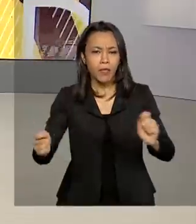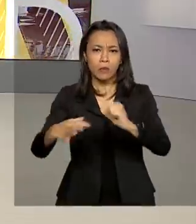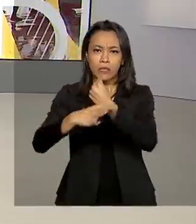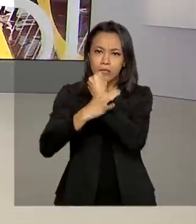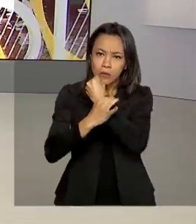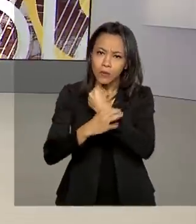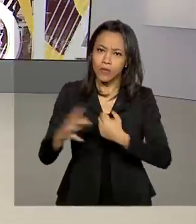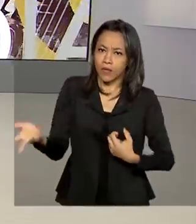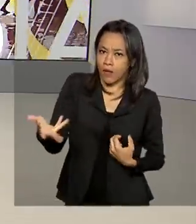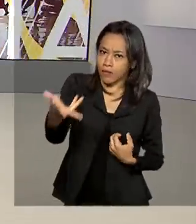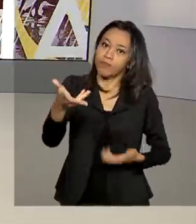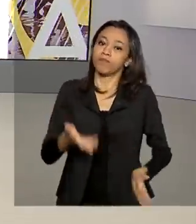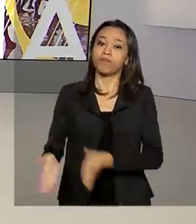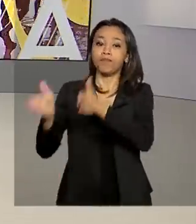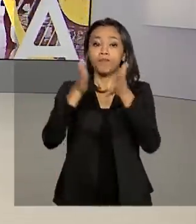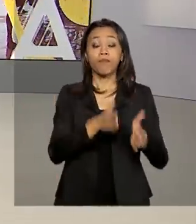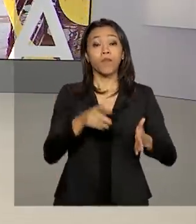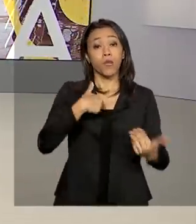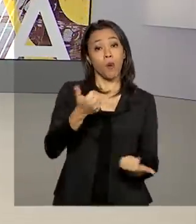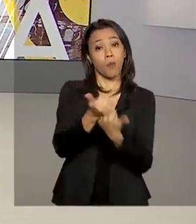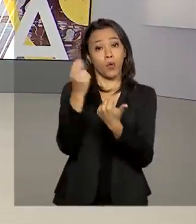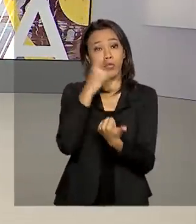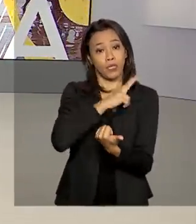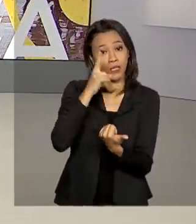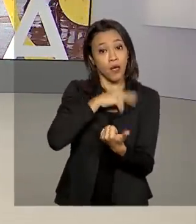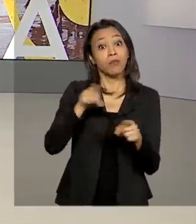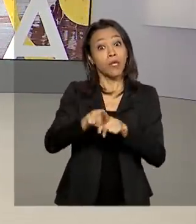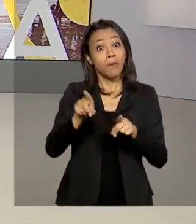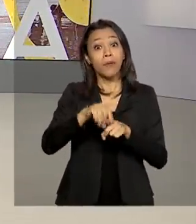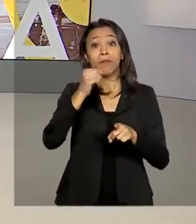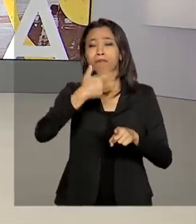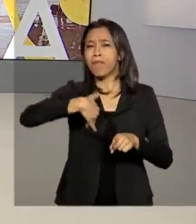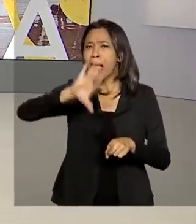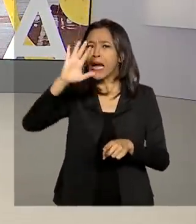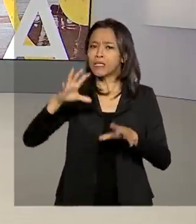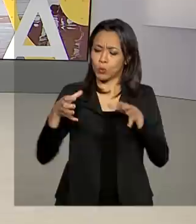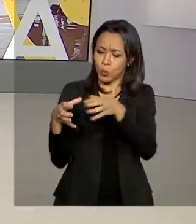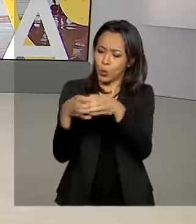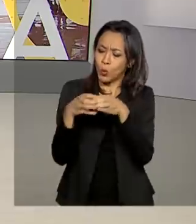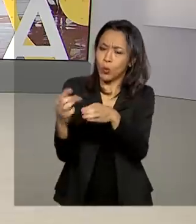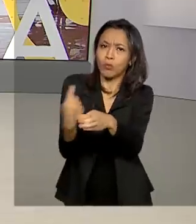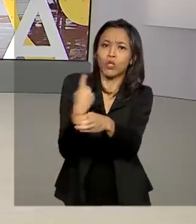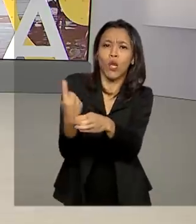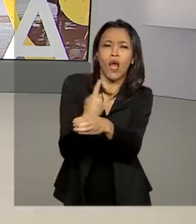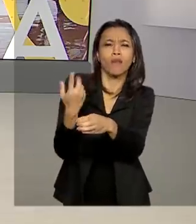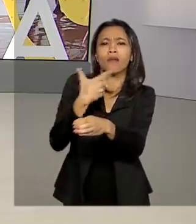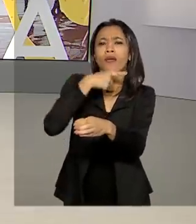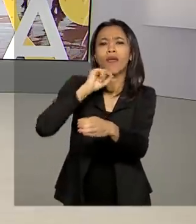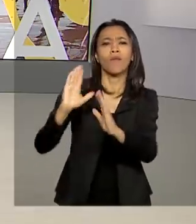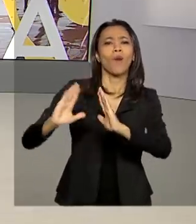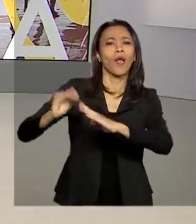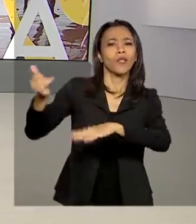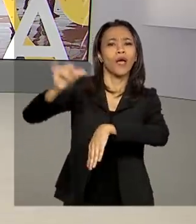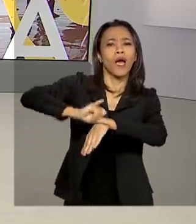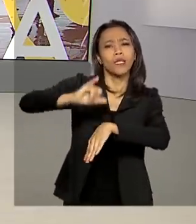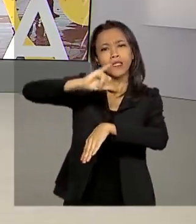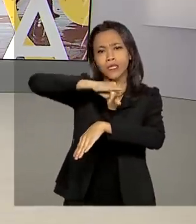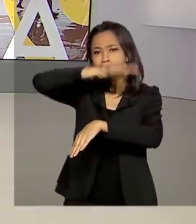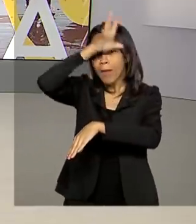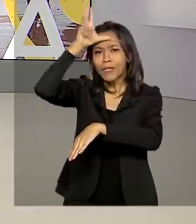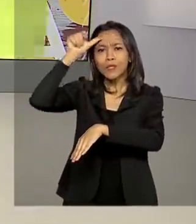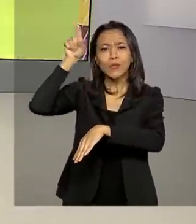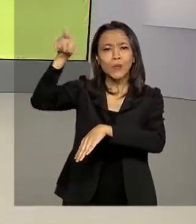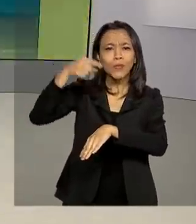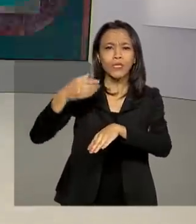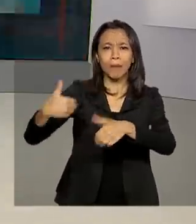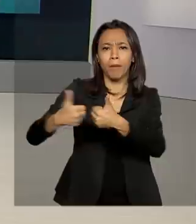E o auxílio emergencial também chega às populações mais isoladas, como os ribeirinhos na região amazônica. Com